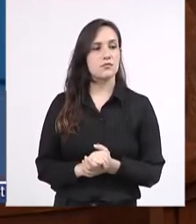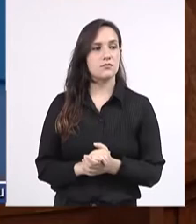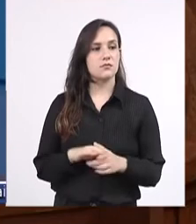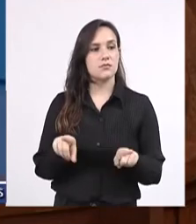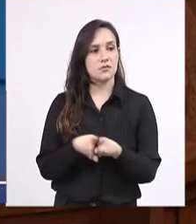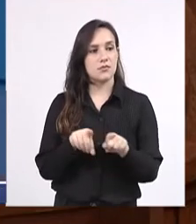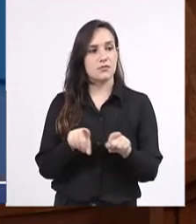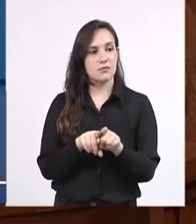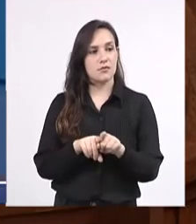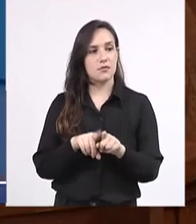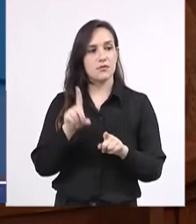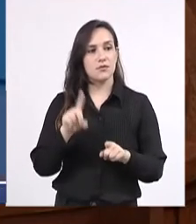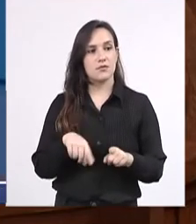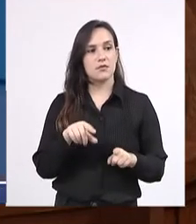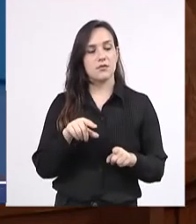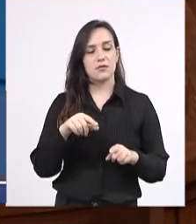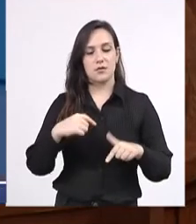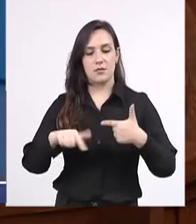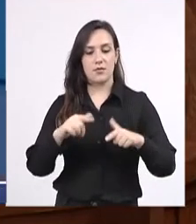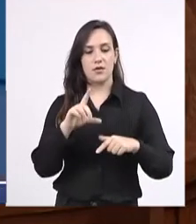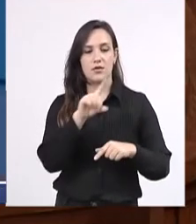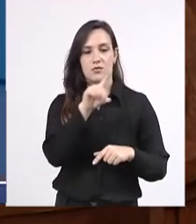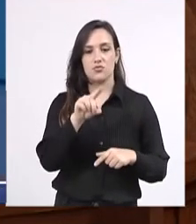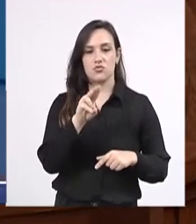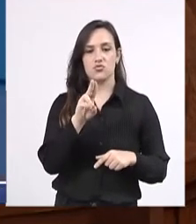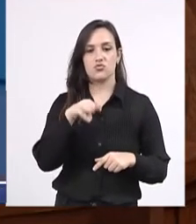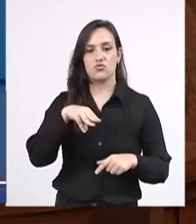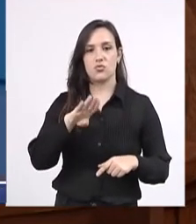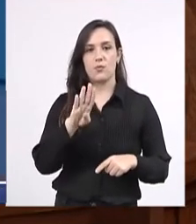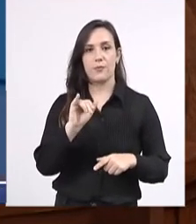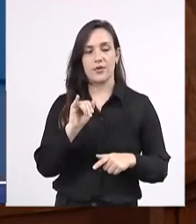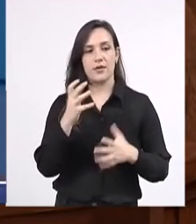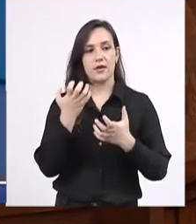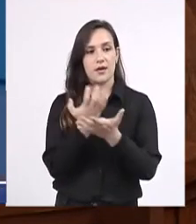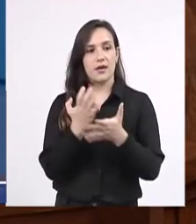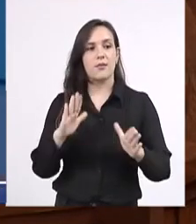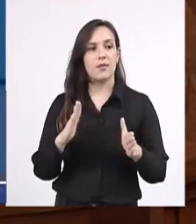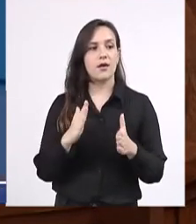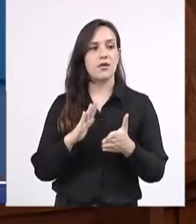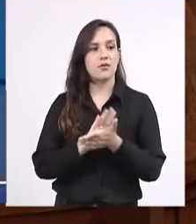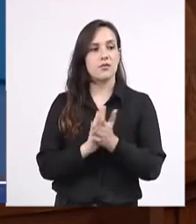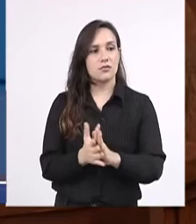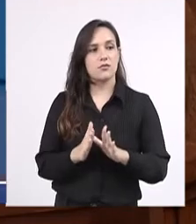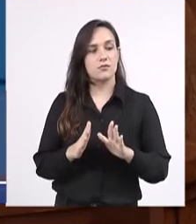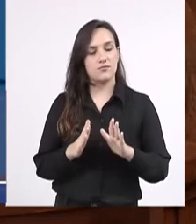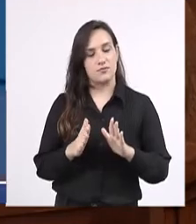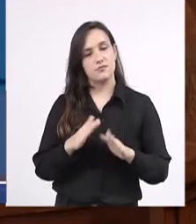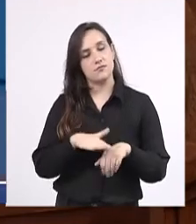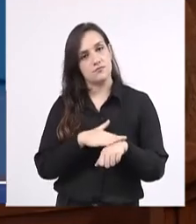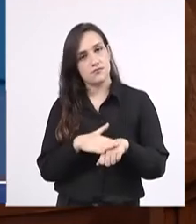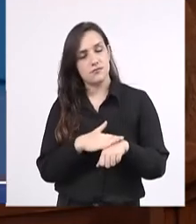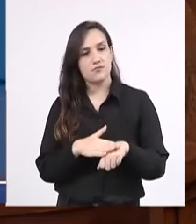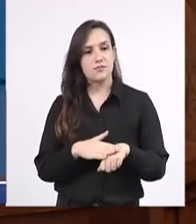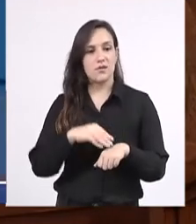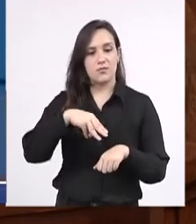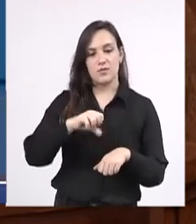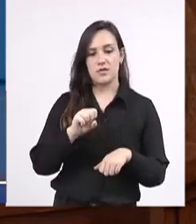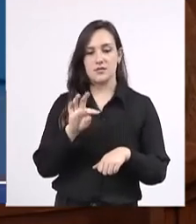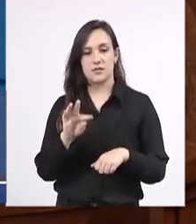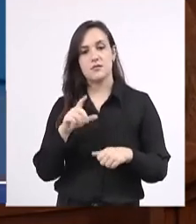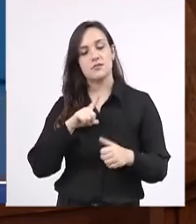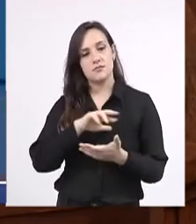TES, Trabalho Zumbi, que luta contra a discriminação racial, Movimento Sem Terra e outros aqui representados nessa manhã.